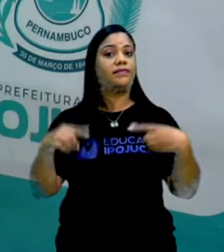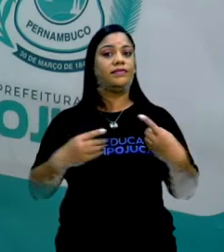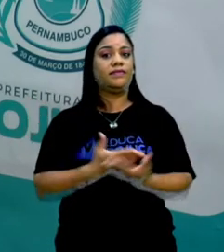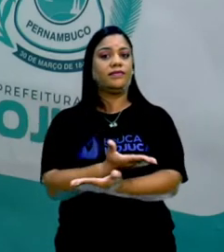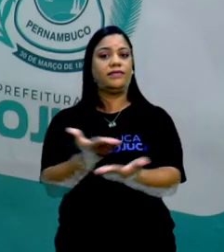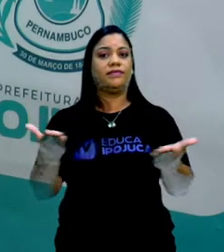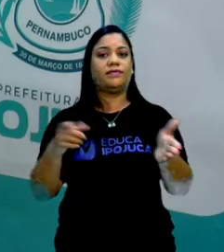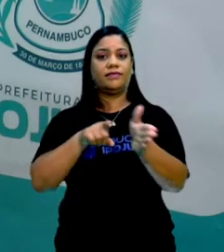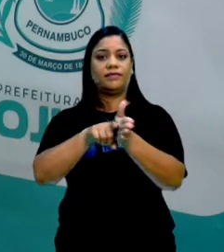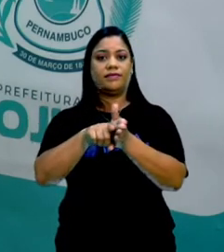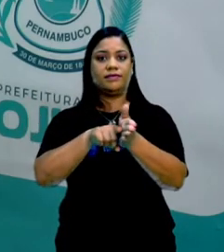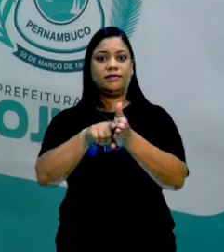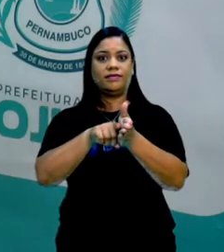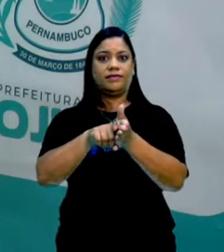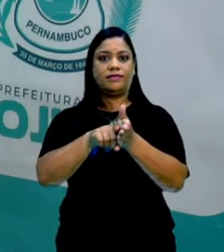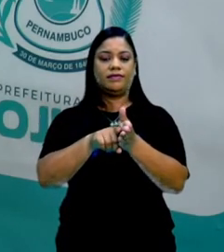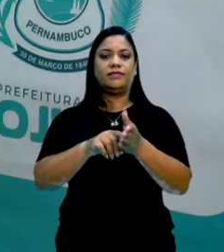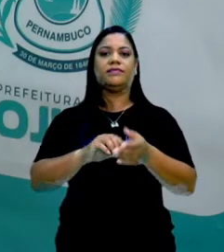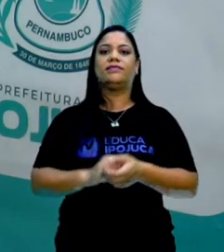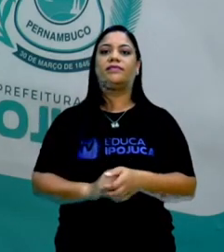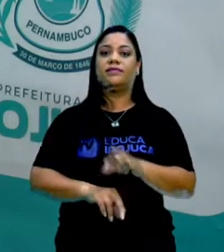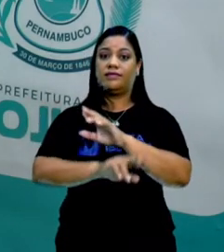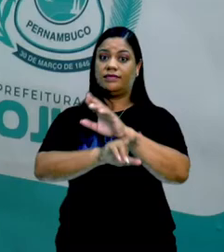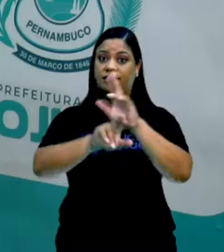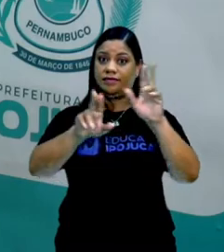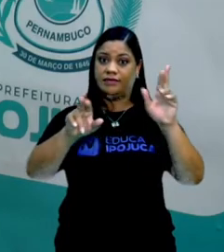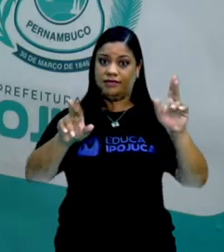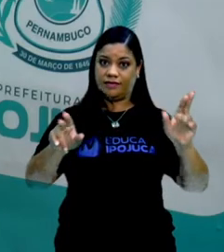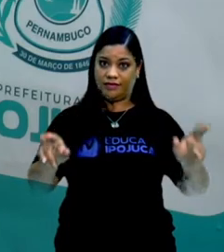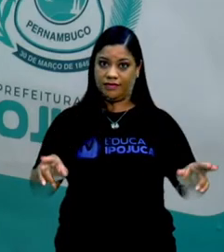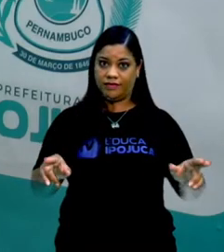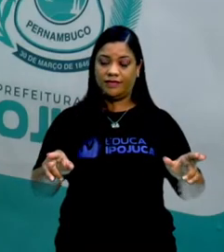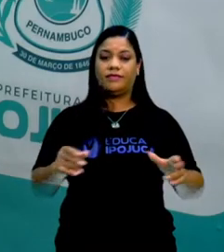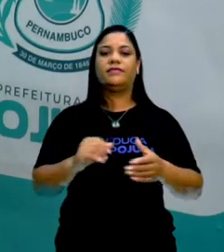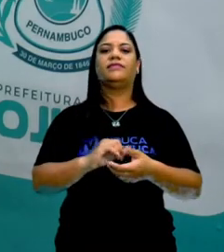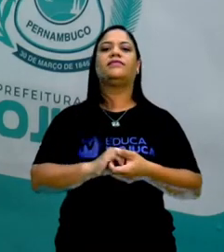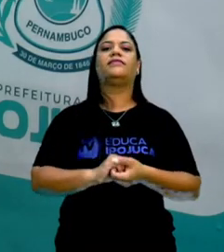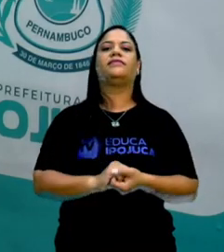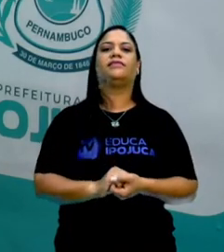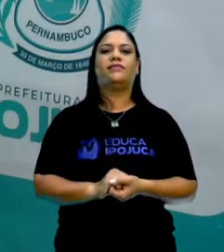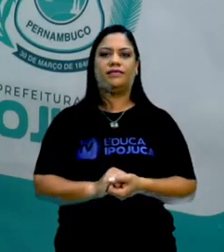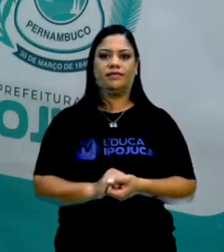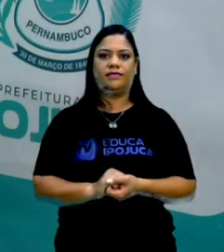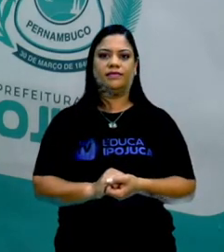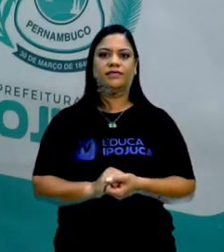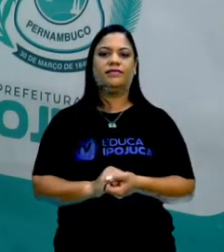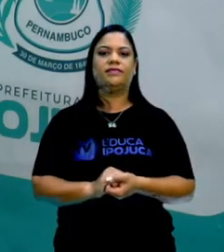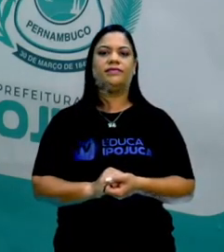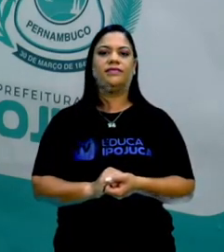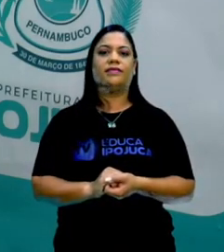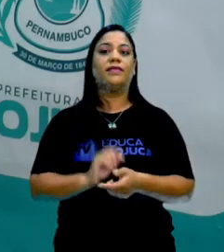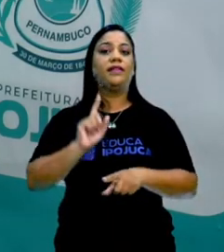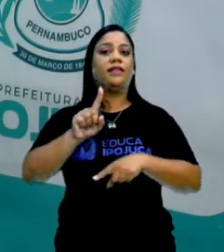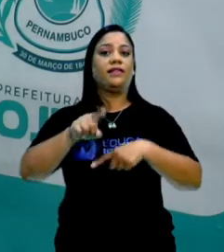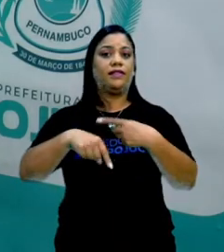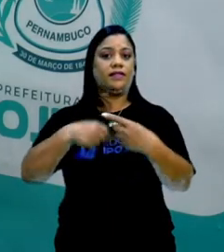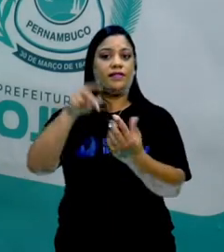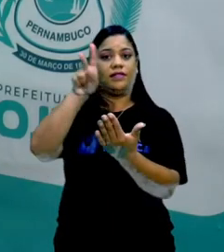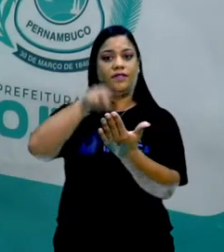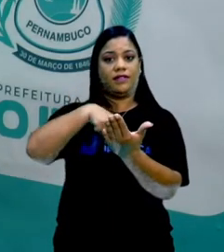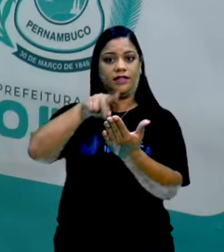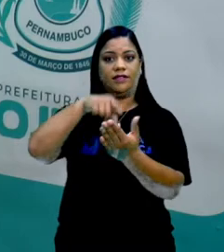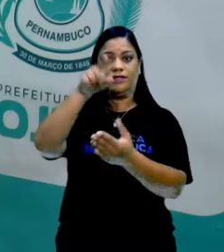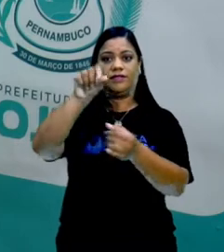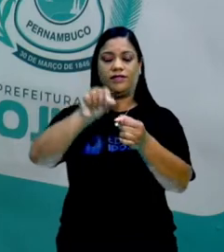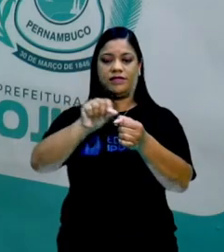vocês pesquisarem em fontes diferentes, tá certo? Essas informações e a partir das leituras